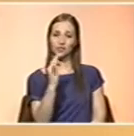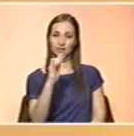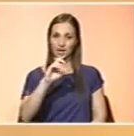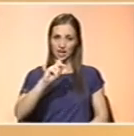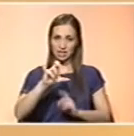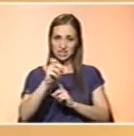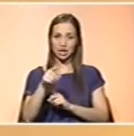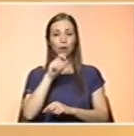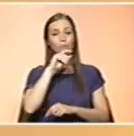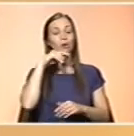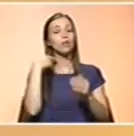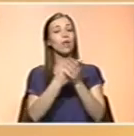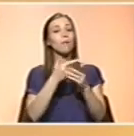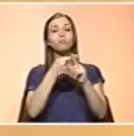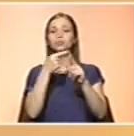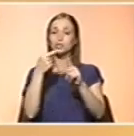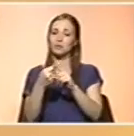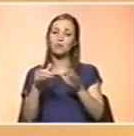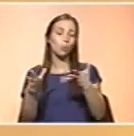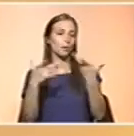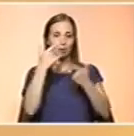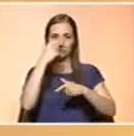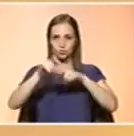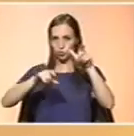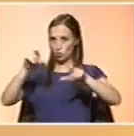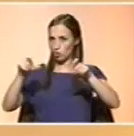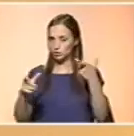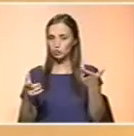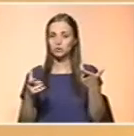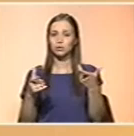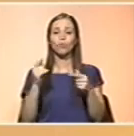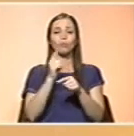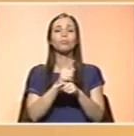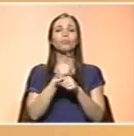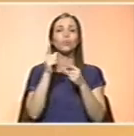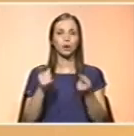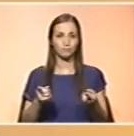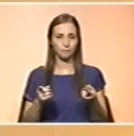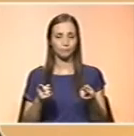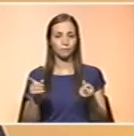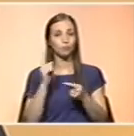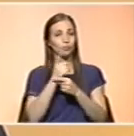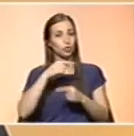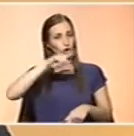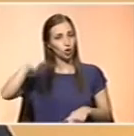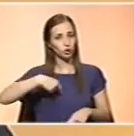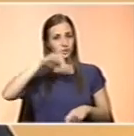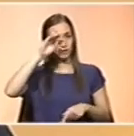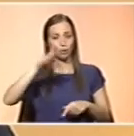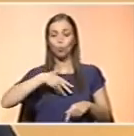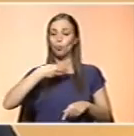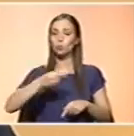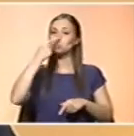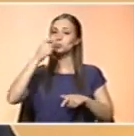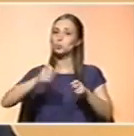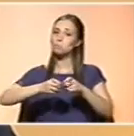pode trazer benefícios a qualquer tipo de população, no sentido lato, porquê? Porque, como sabemos, a população mundial está a crescer